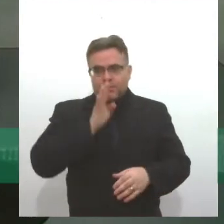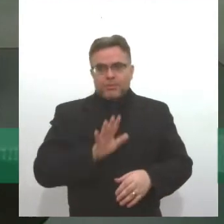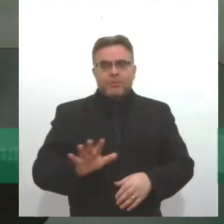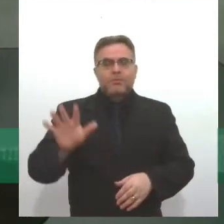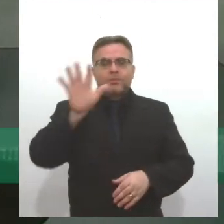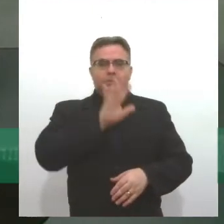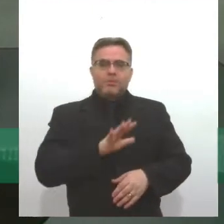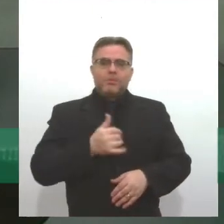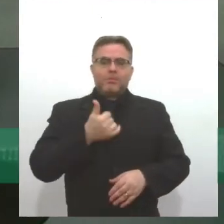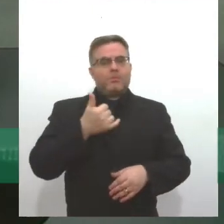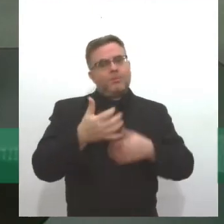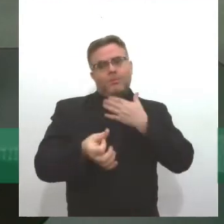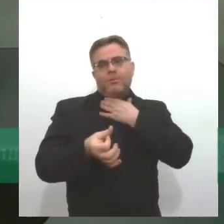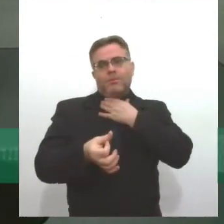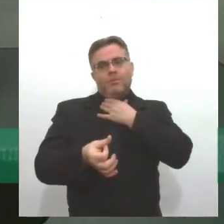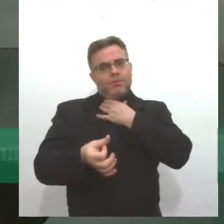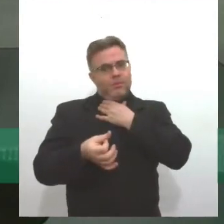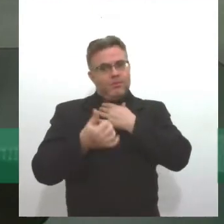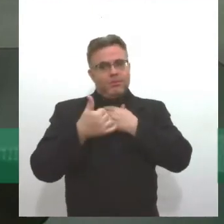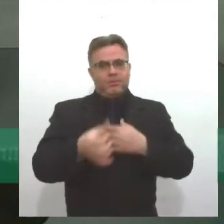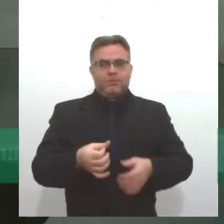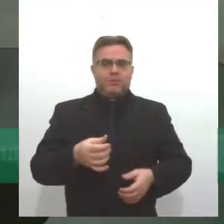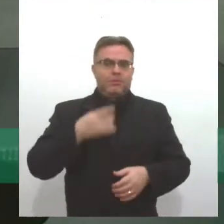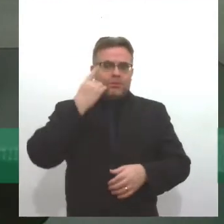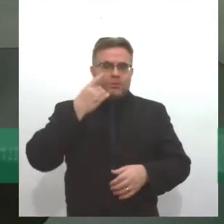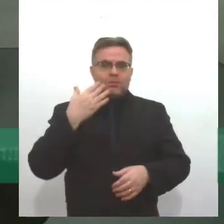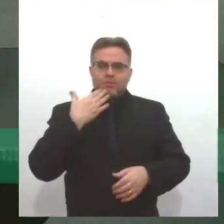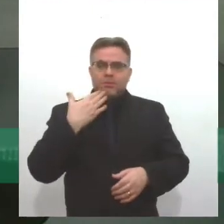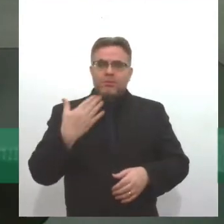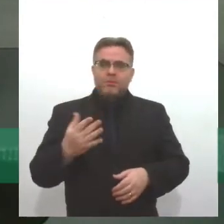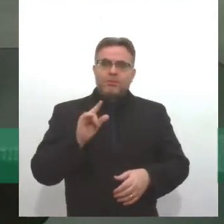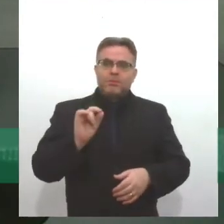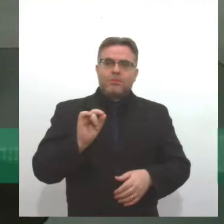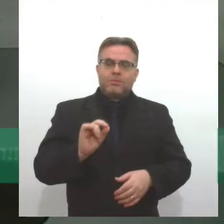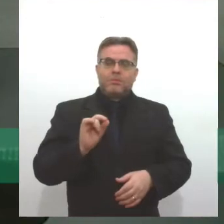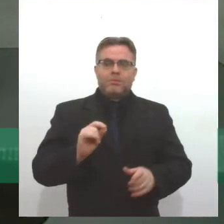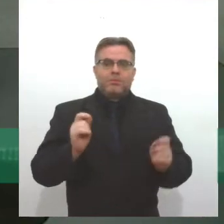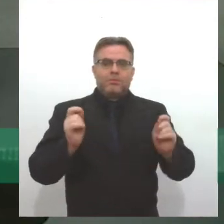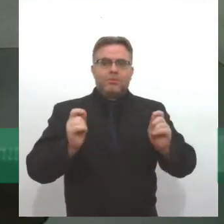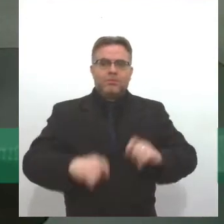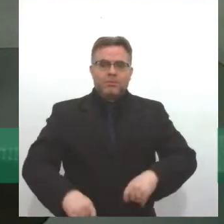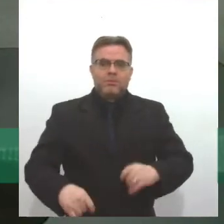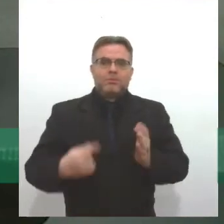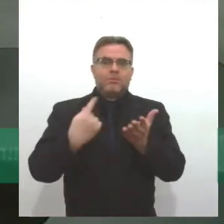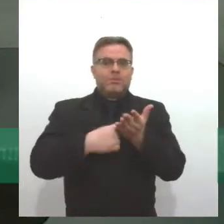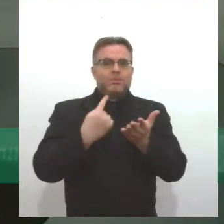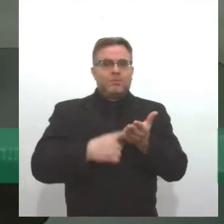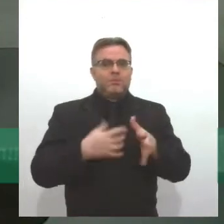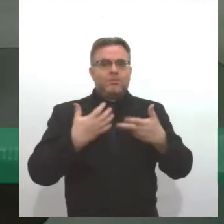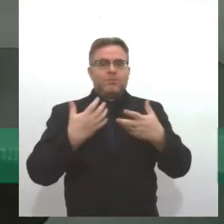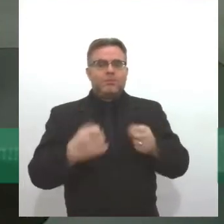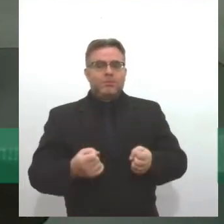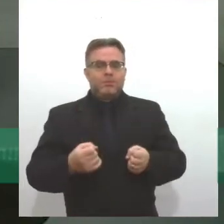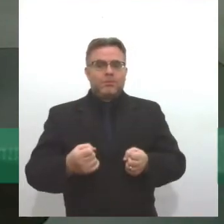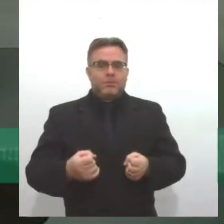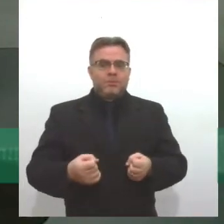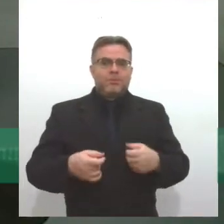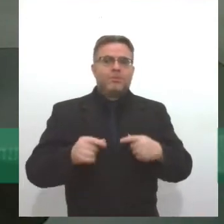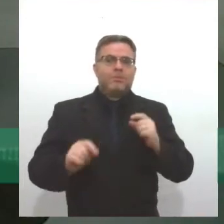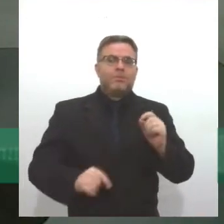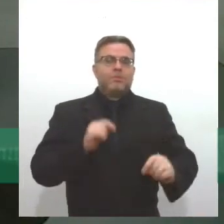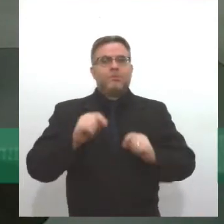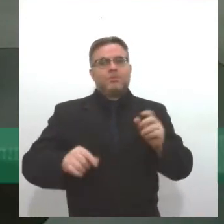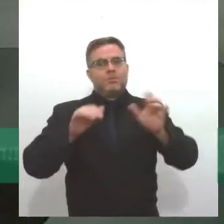cerca de 16. Então, deputado, eu pedi aqui para o senhor, para que o senhor encabece essa ideia de a gente fazer, nos bancos de